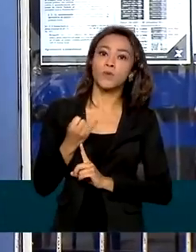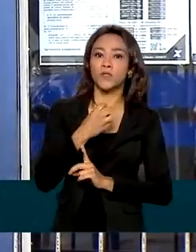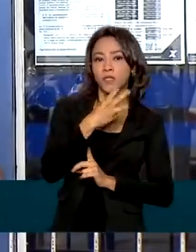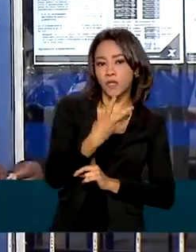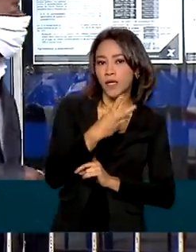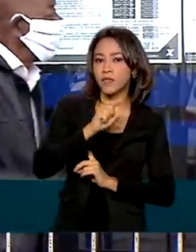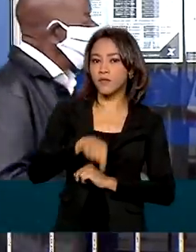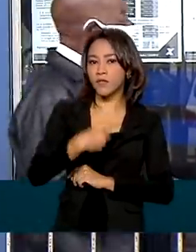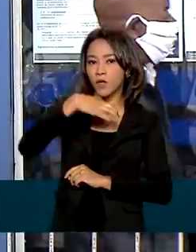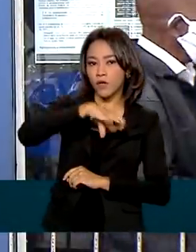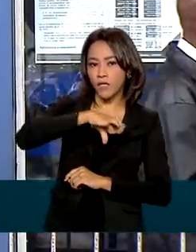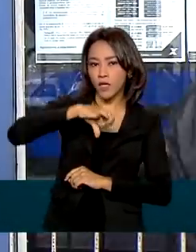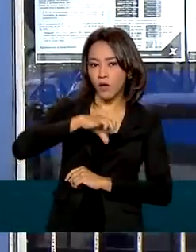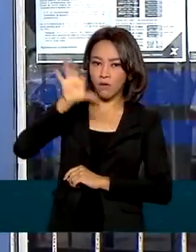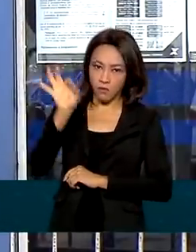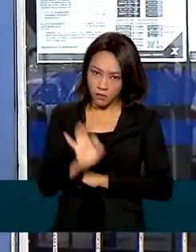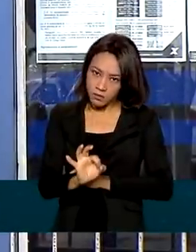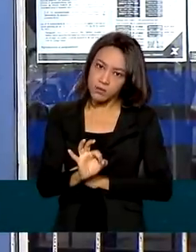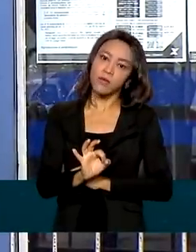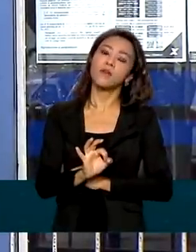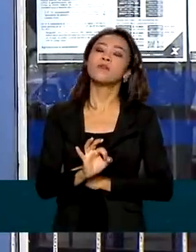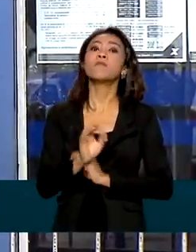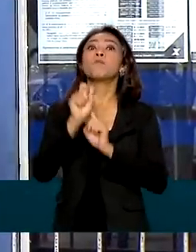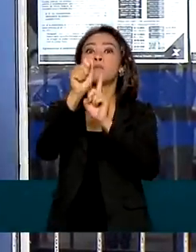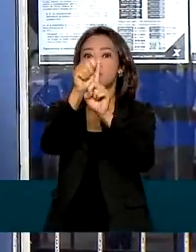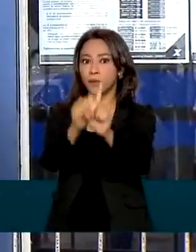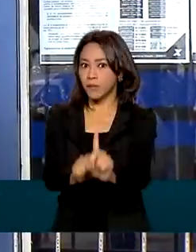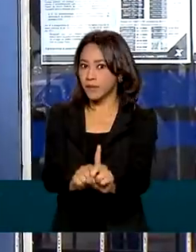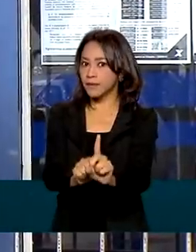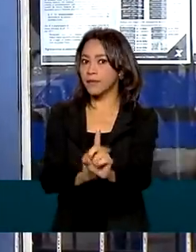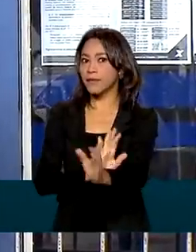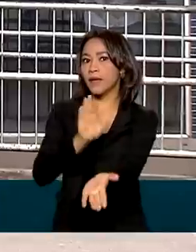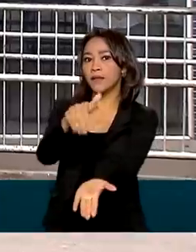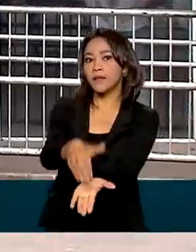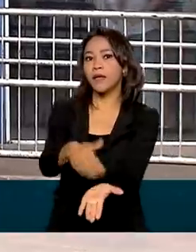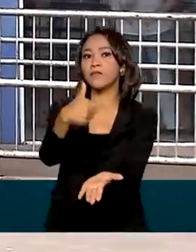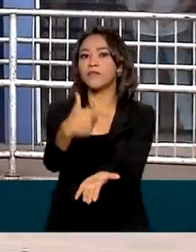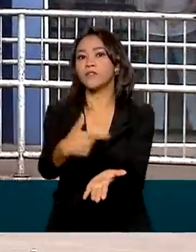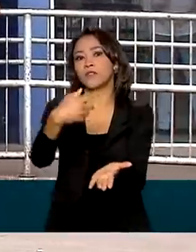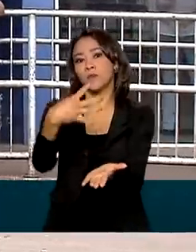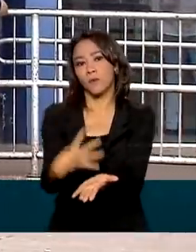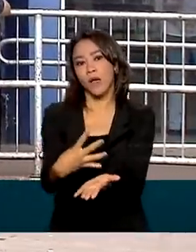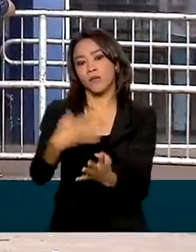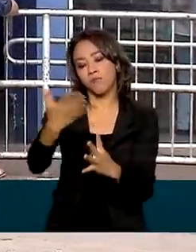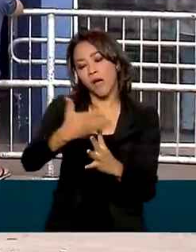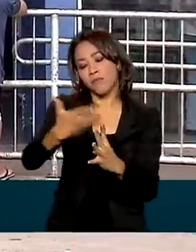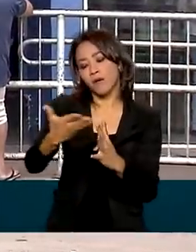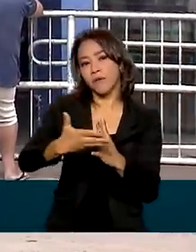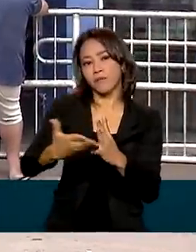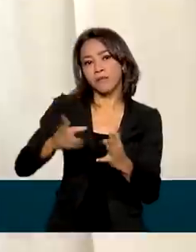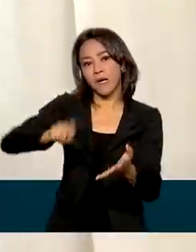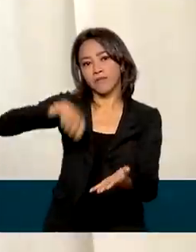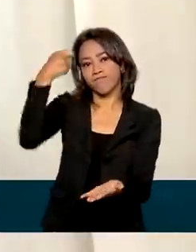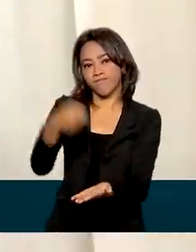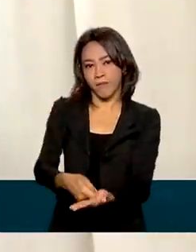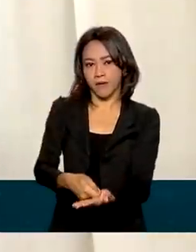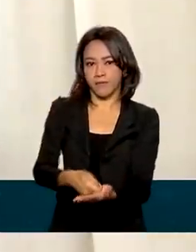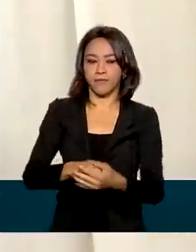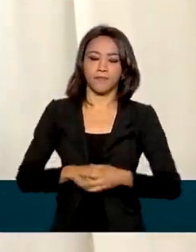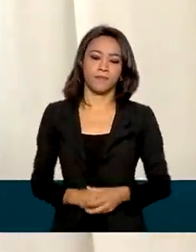3,99% ao mês e até 24 parcelas para quitação.